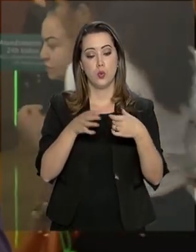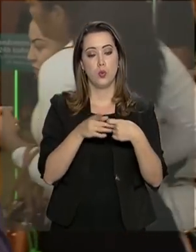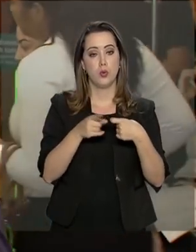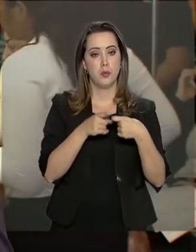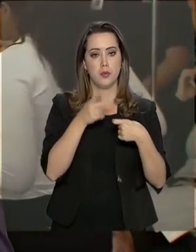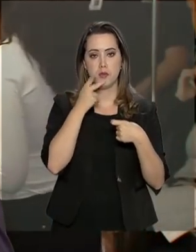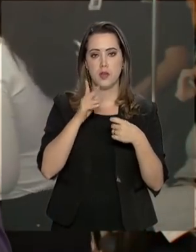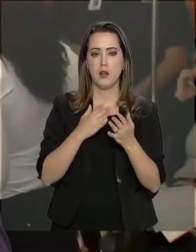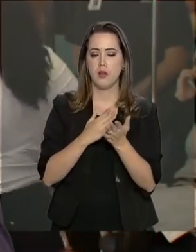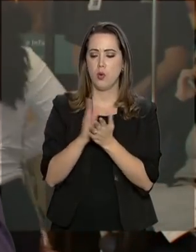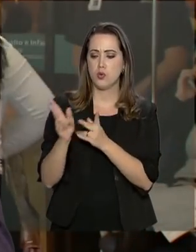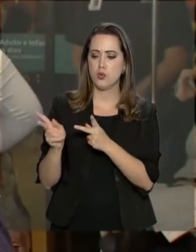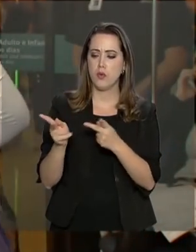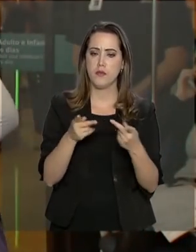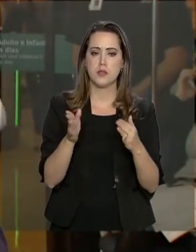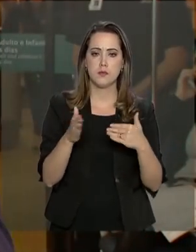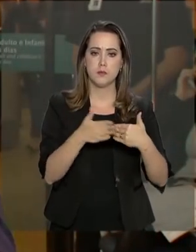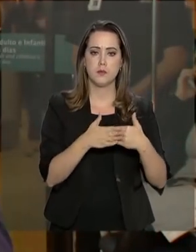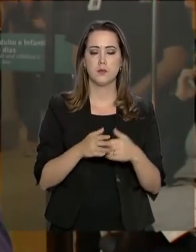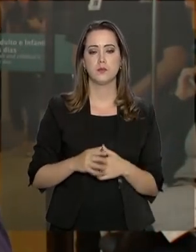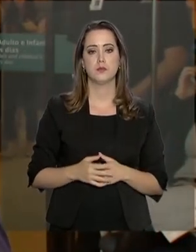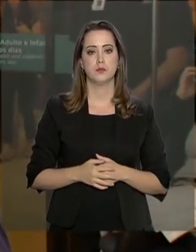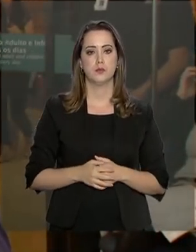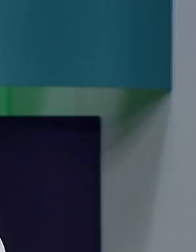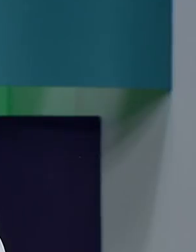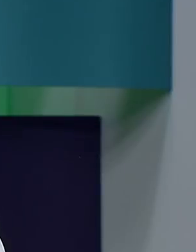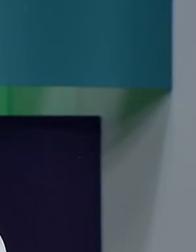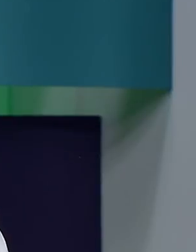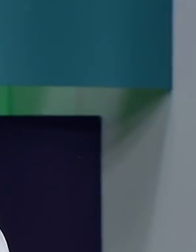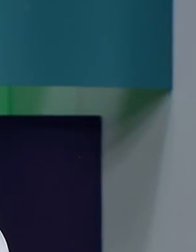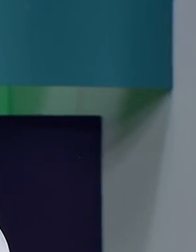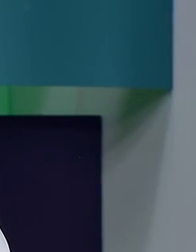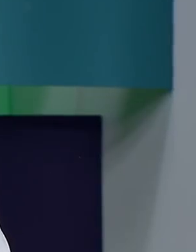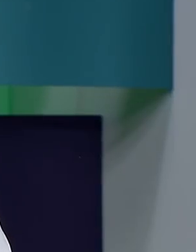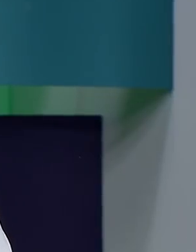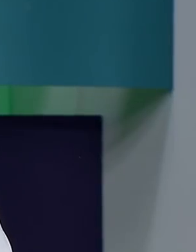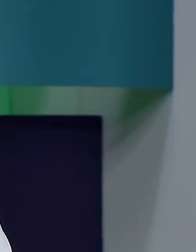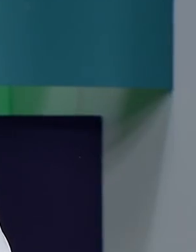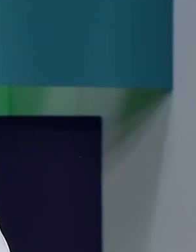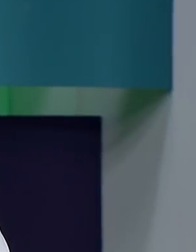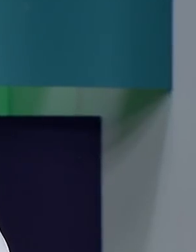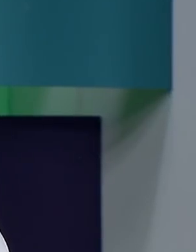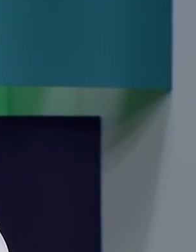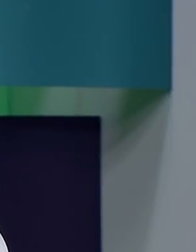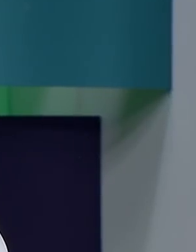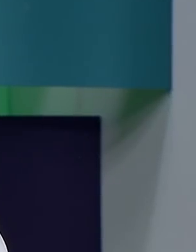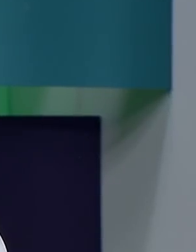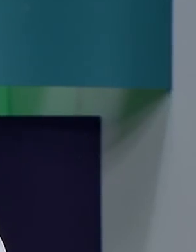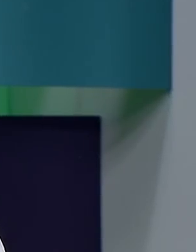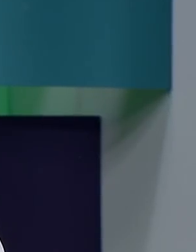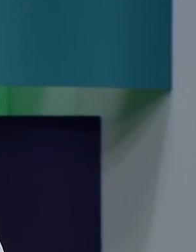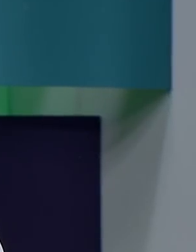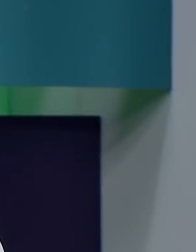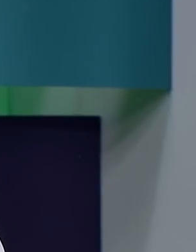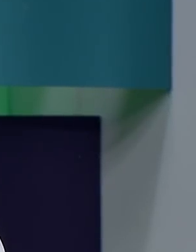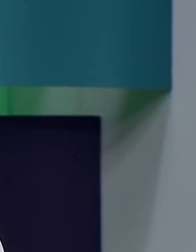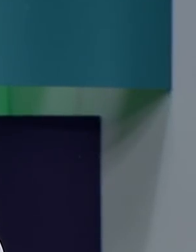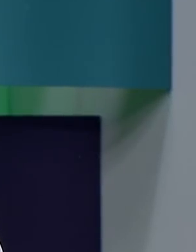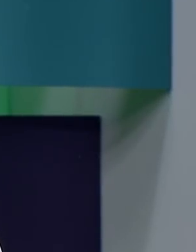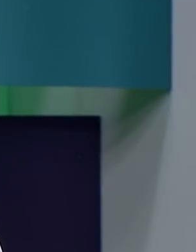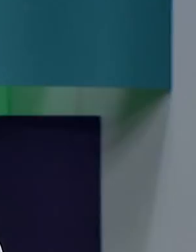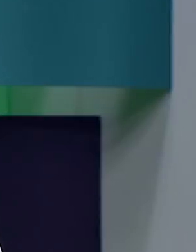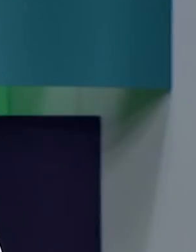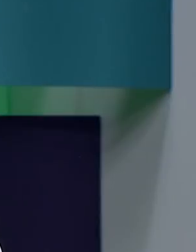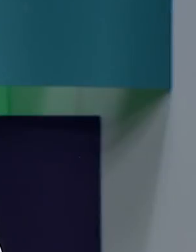restritas. De São Paulo, Ricardo Ferraz. A proposta da reforma da Previdência já está pronta